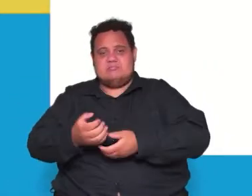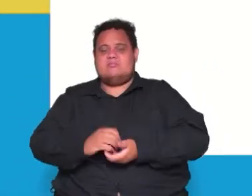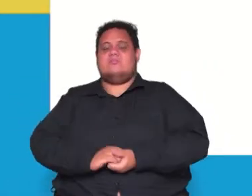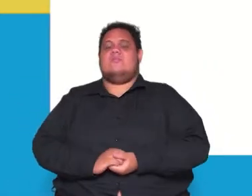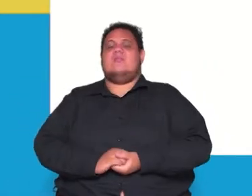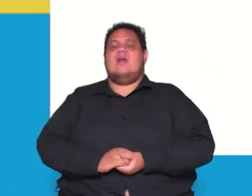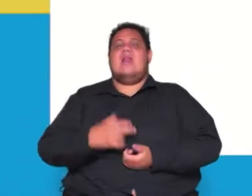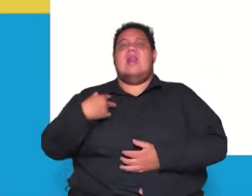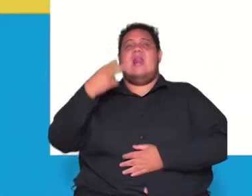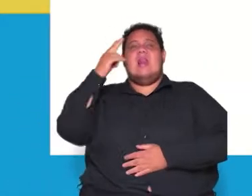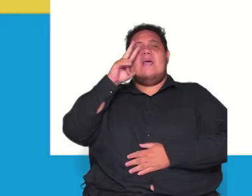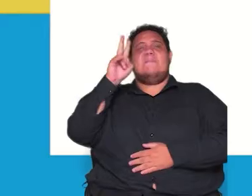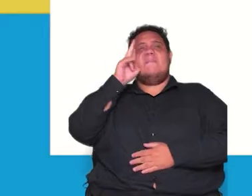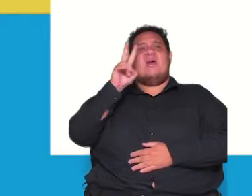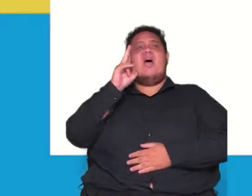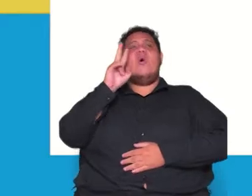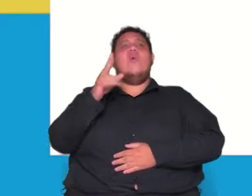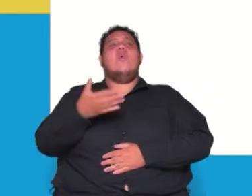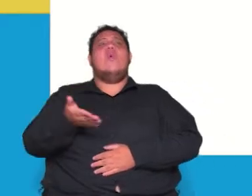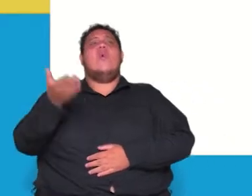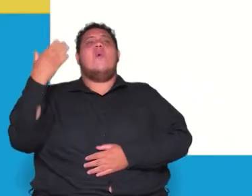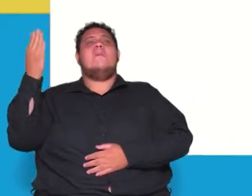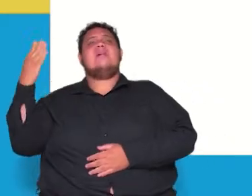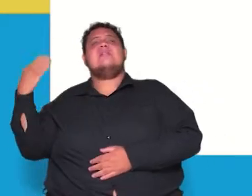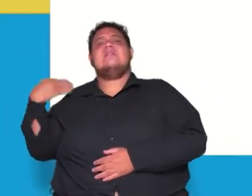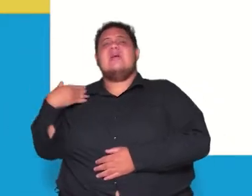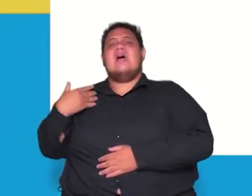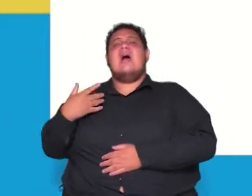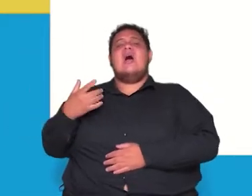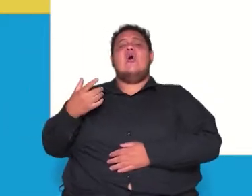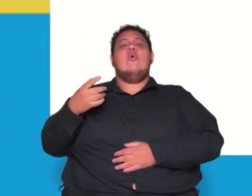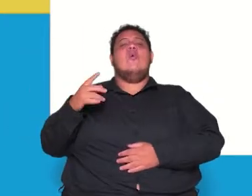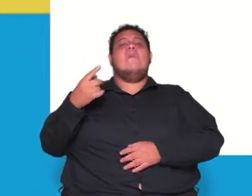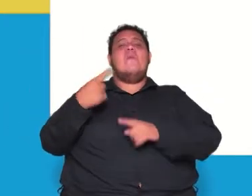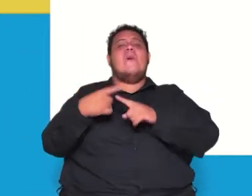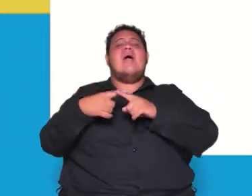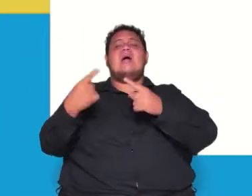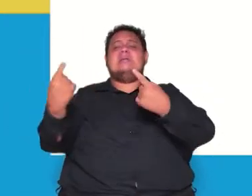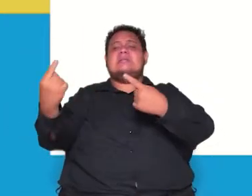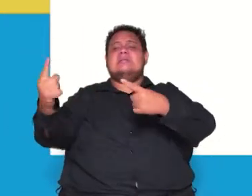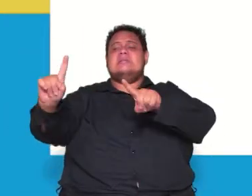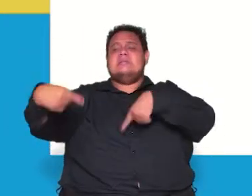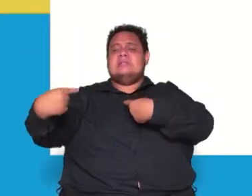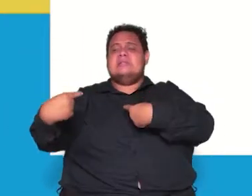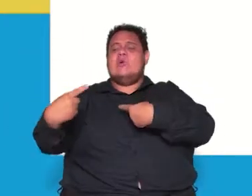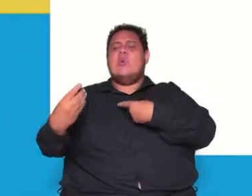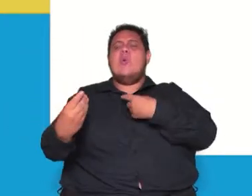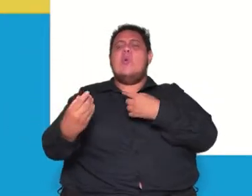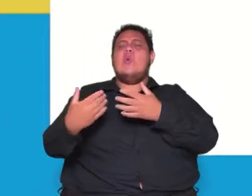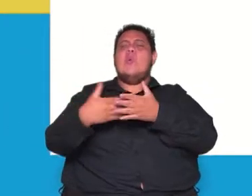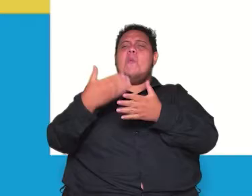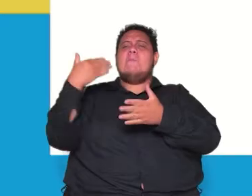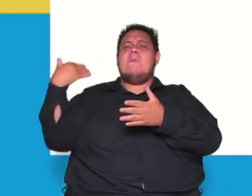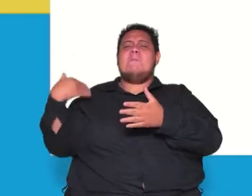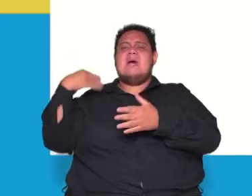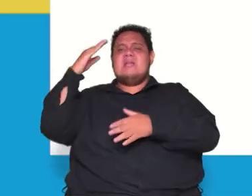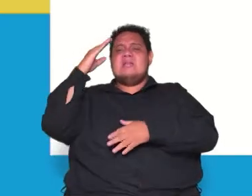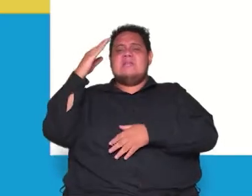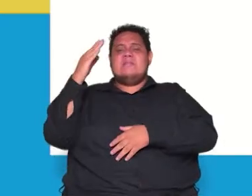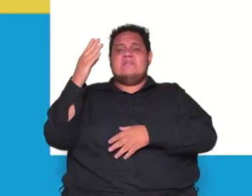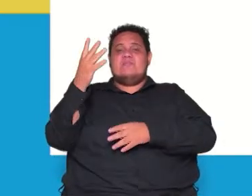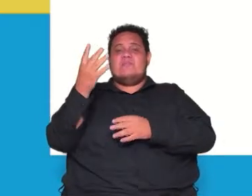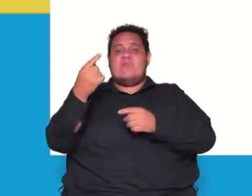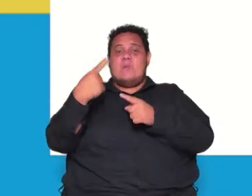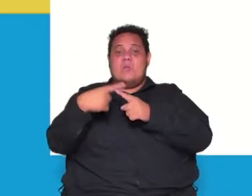aqui professor o que era o antigo regime porque que ele disse contrariou as bases do antigo regime o antigo